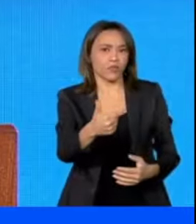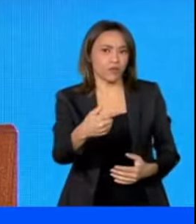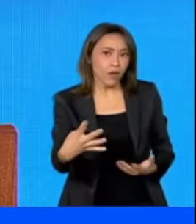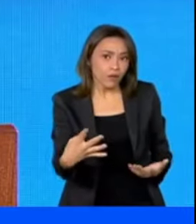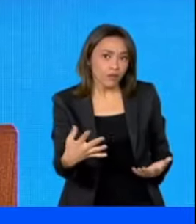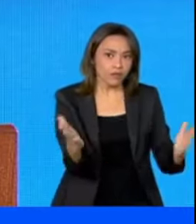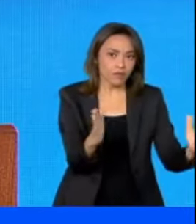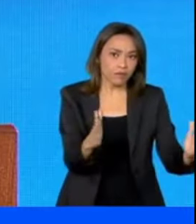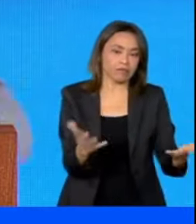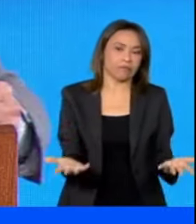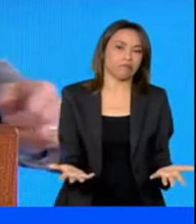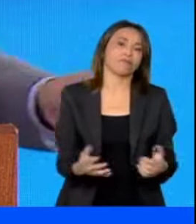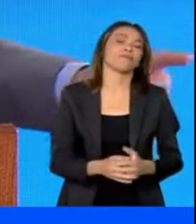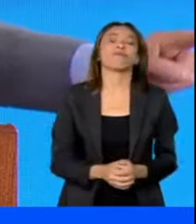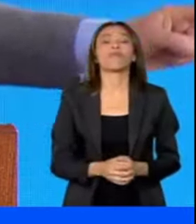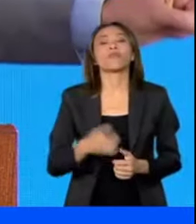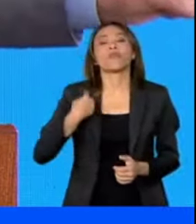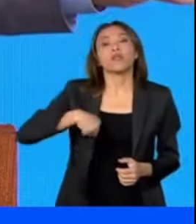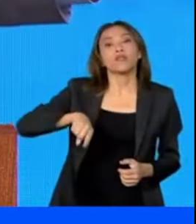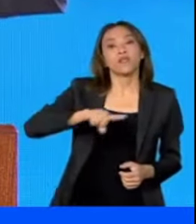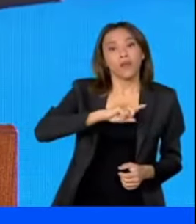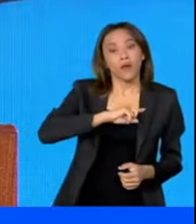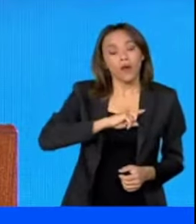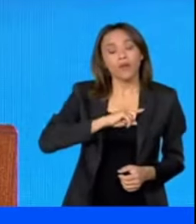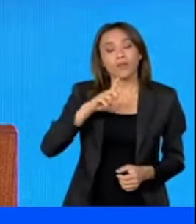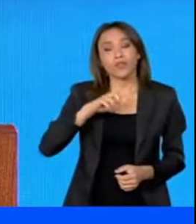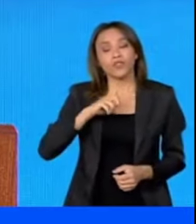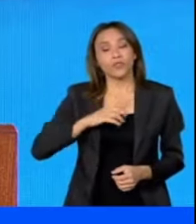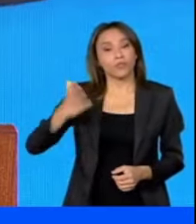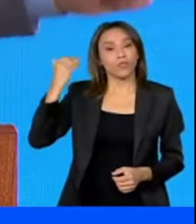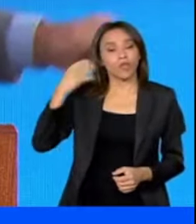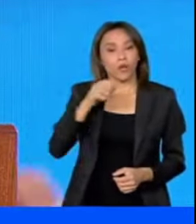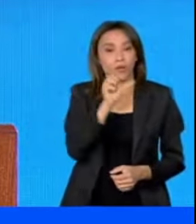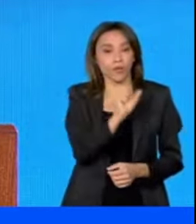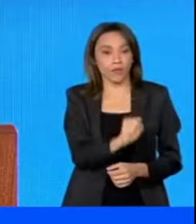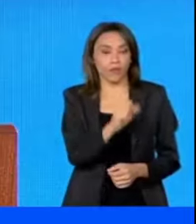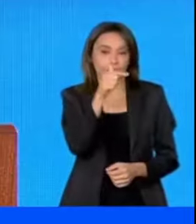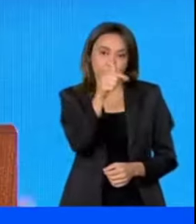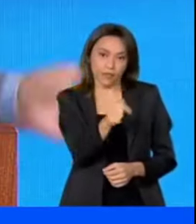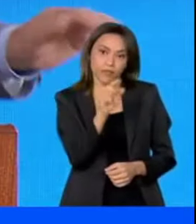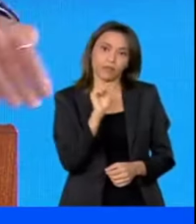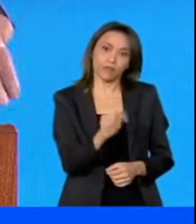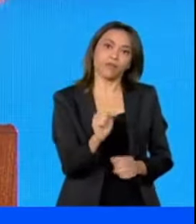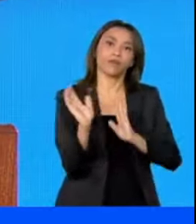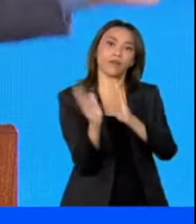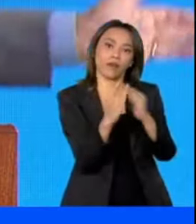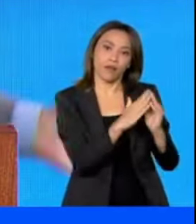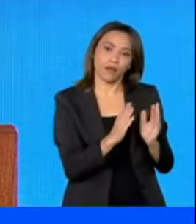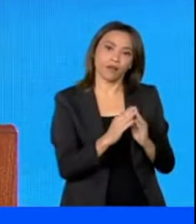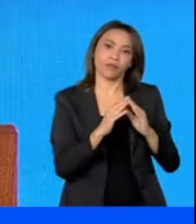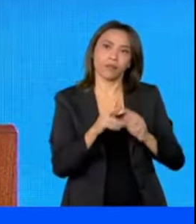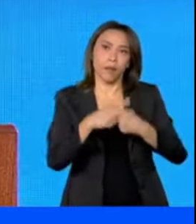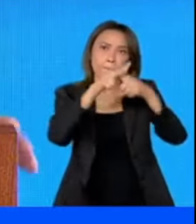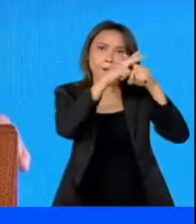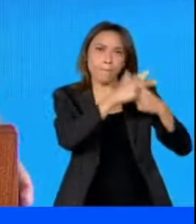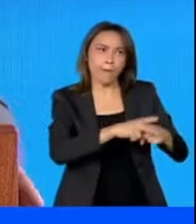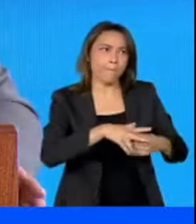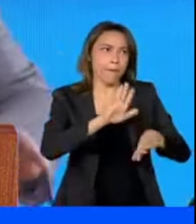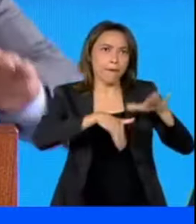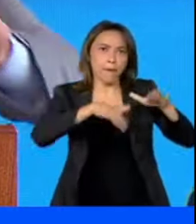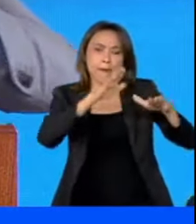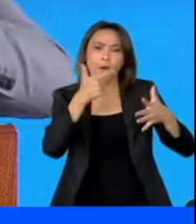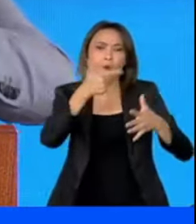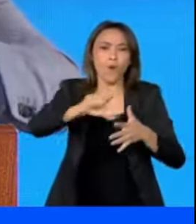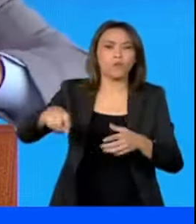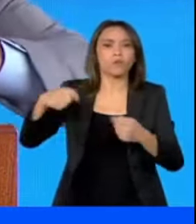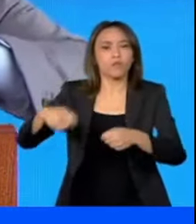Então, nós tínhamos 87 mil casas para recuperar, algumas têm que refazer projetos e